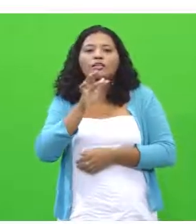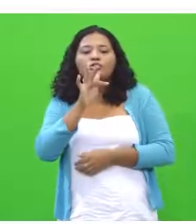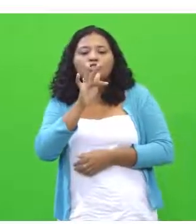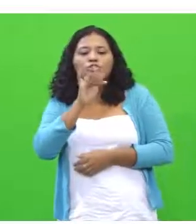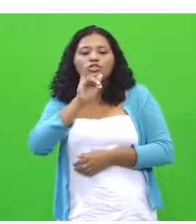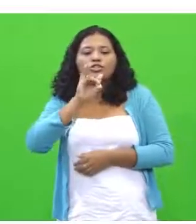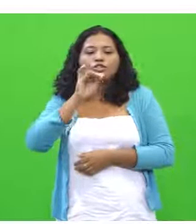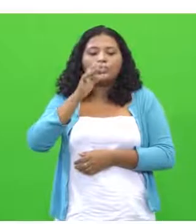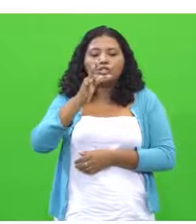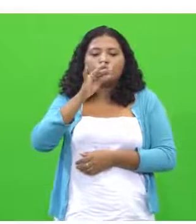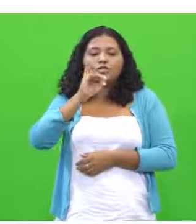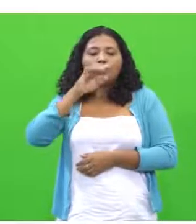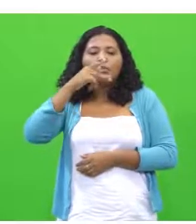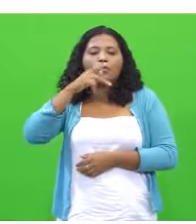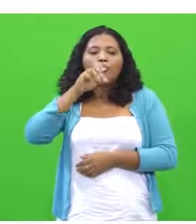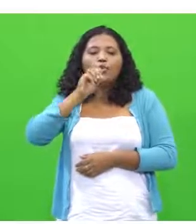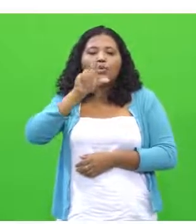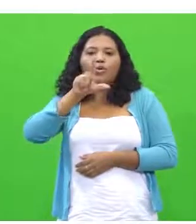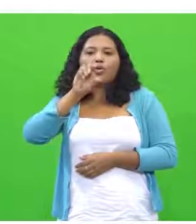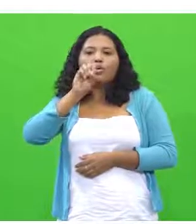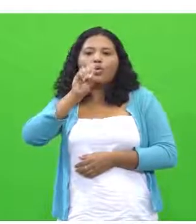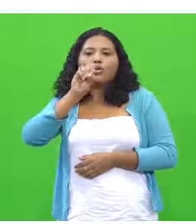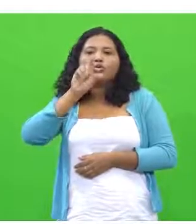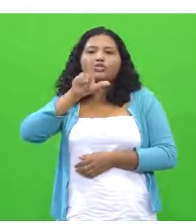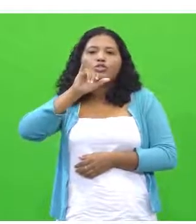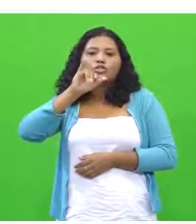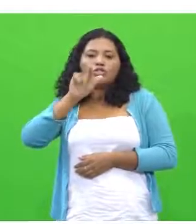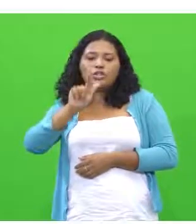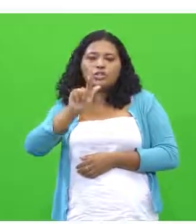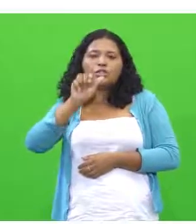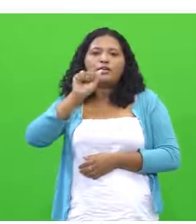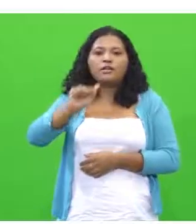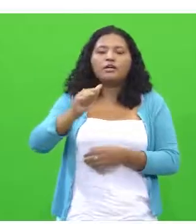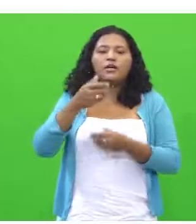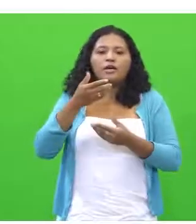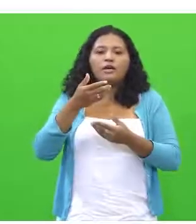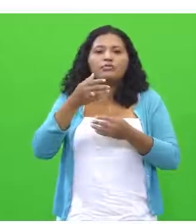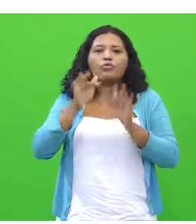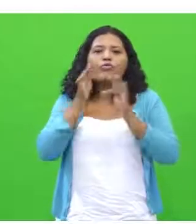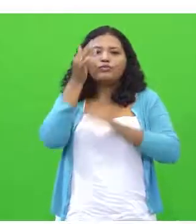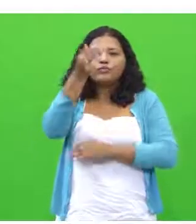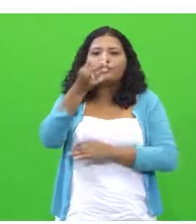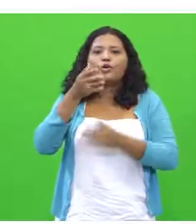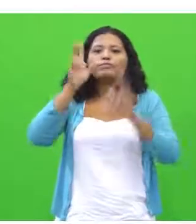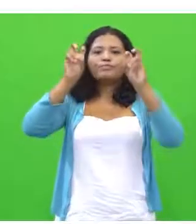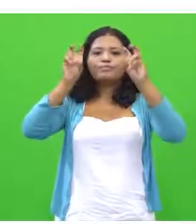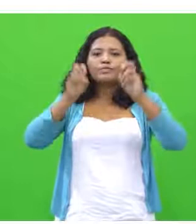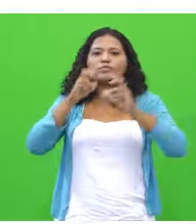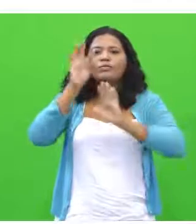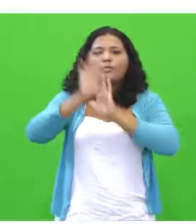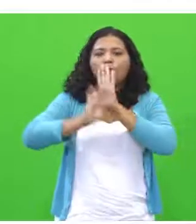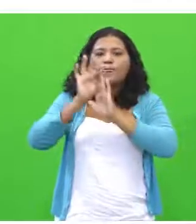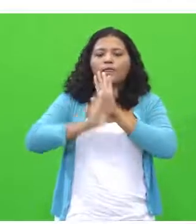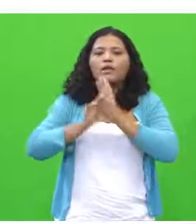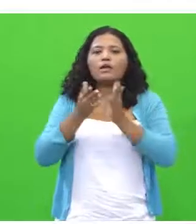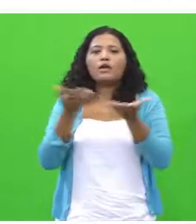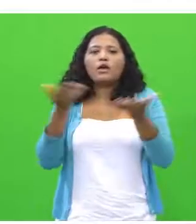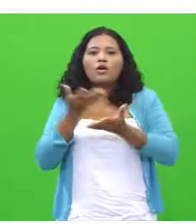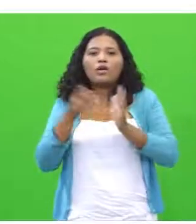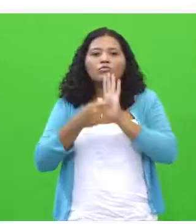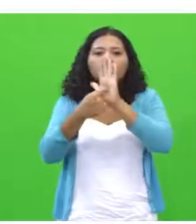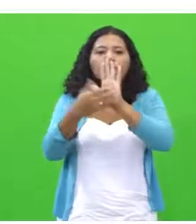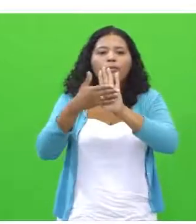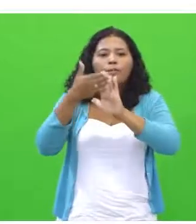dissertativa e argumentativa em prosa. Mas não vamos entrar em detalhes agora, não. O que nós queremos é rapidamente apresentar uma proposta a vocês.